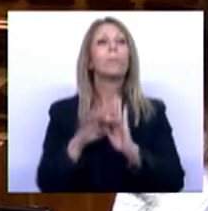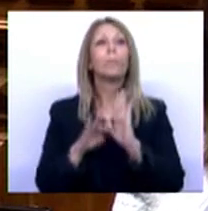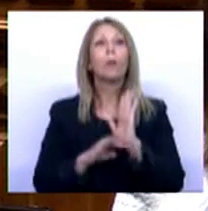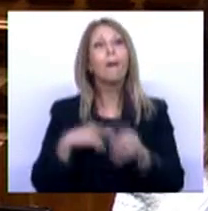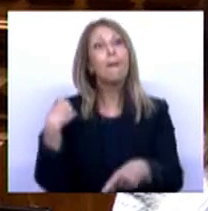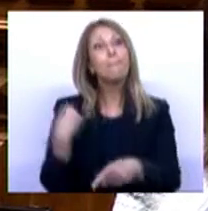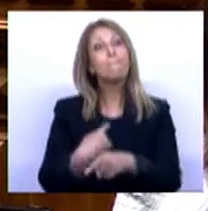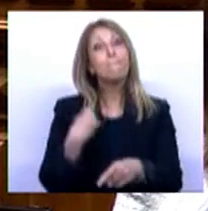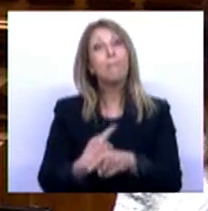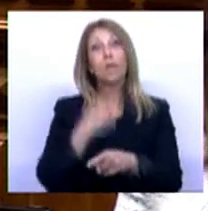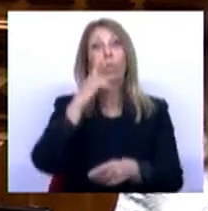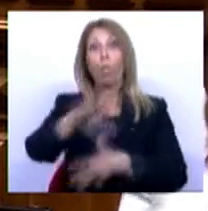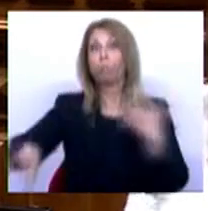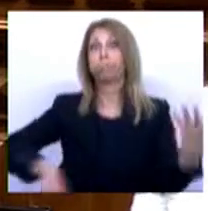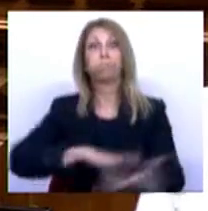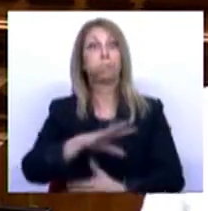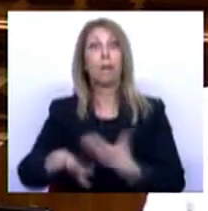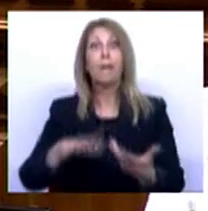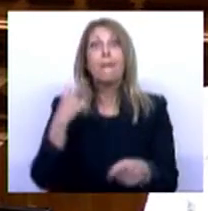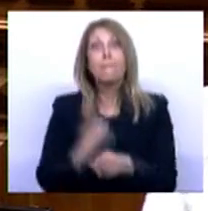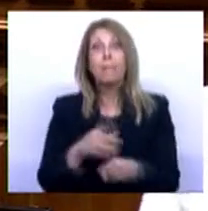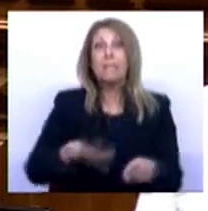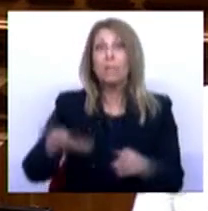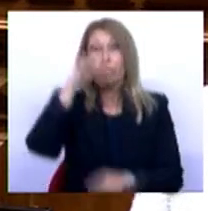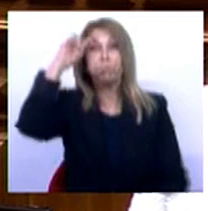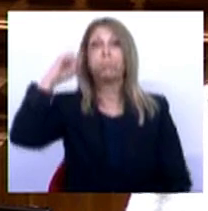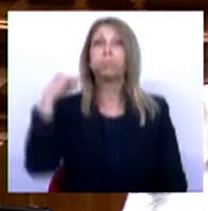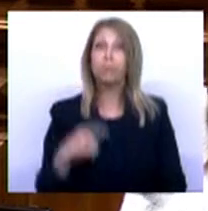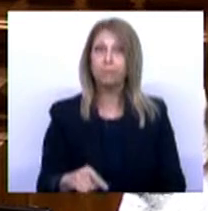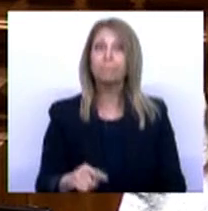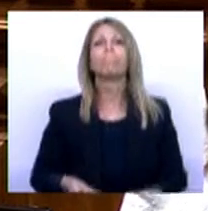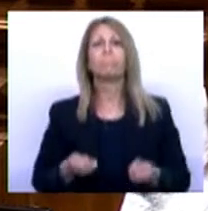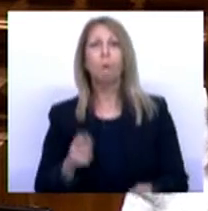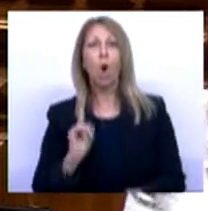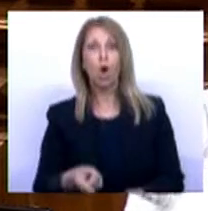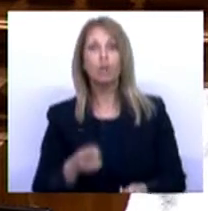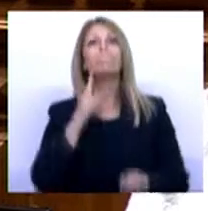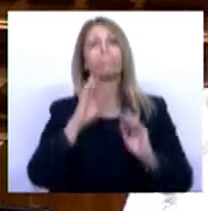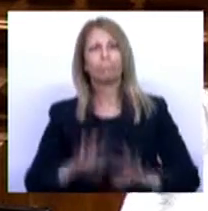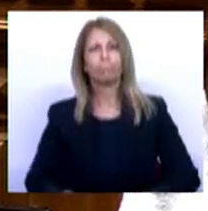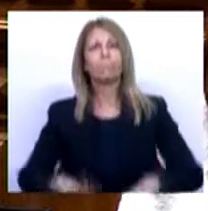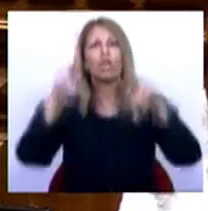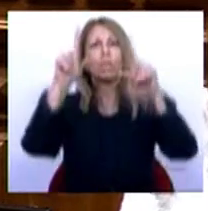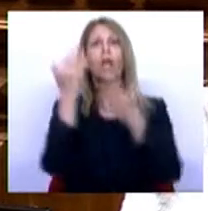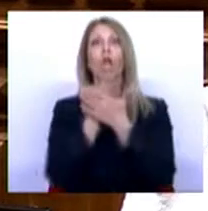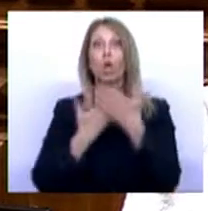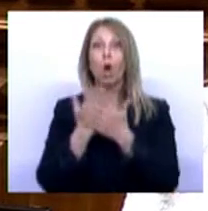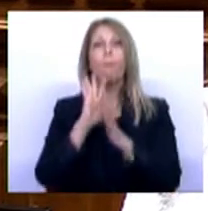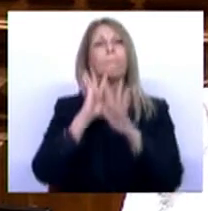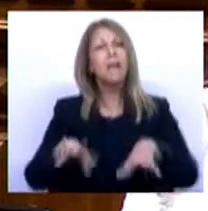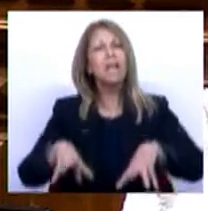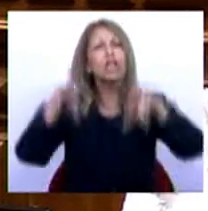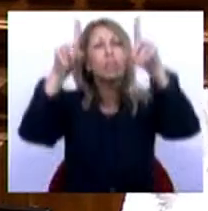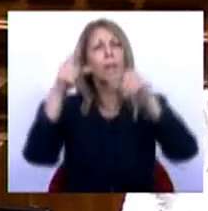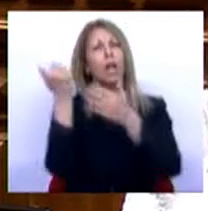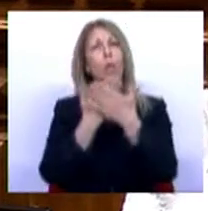na turbulência, mesmo na tormenta, aposta no crescimento económico, mas não é um crescimento económico qualquer.